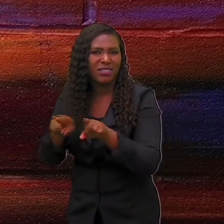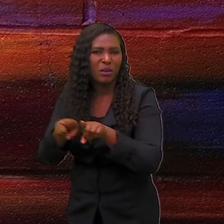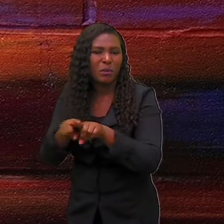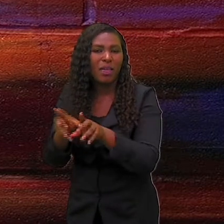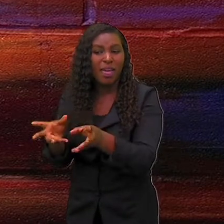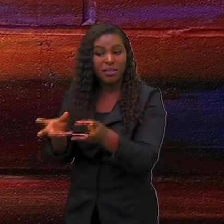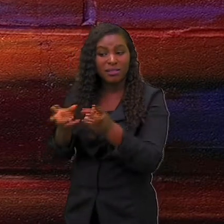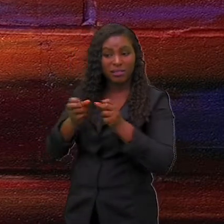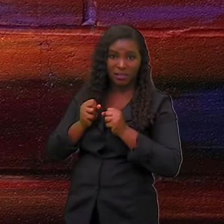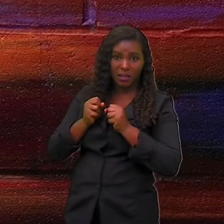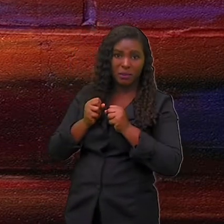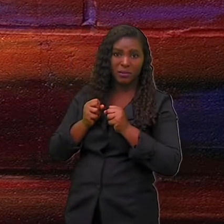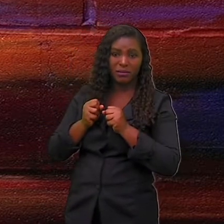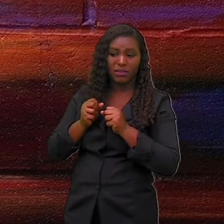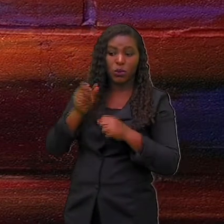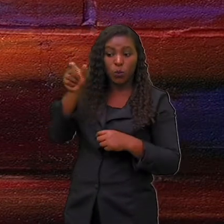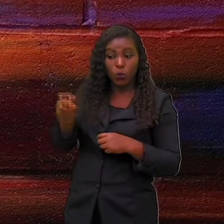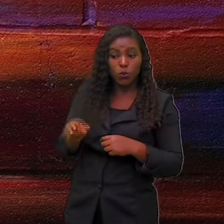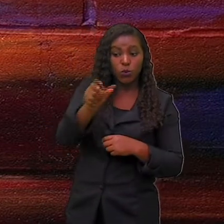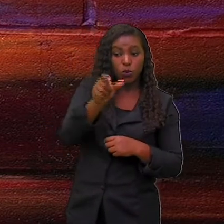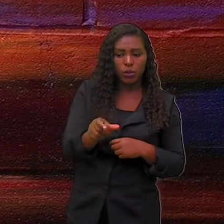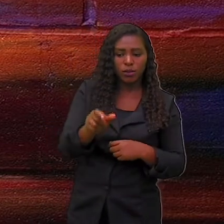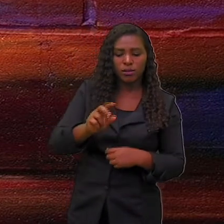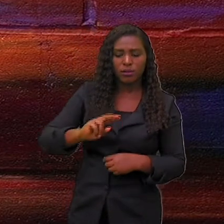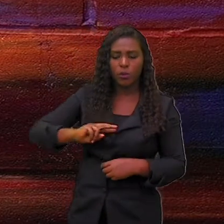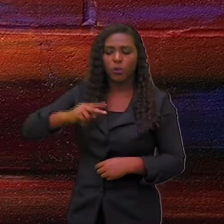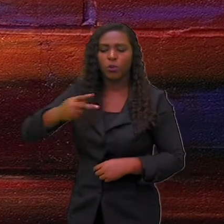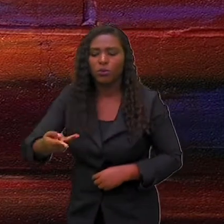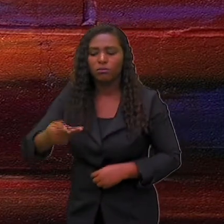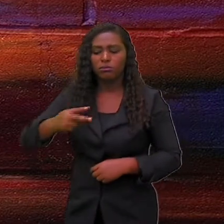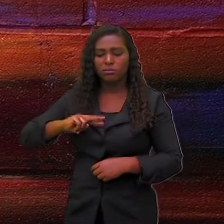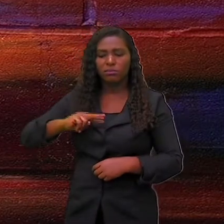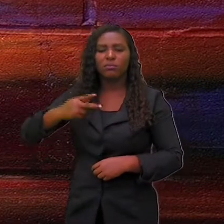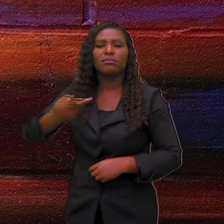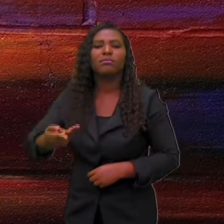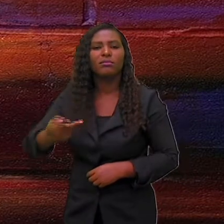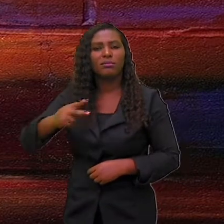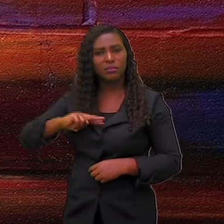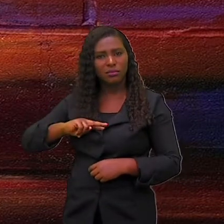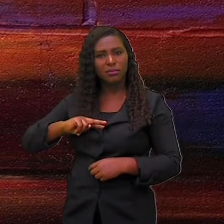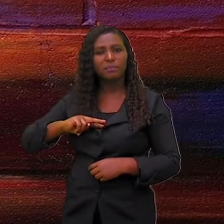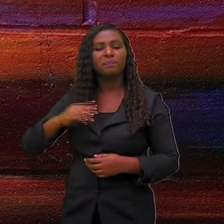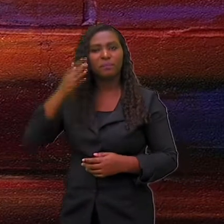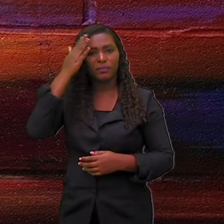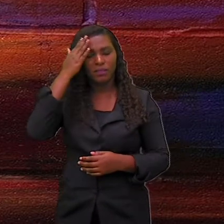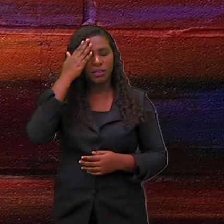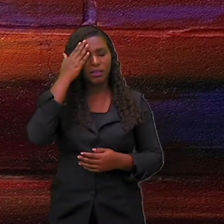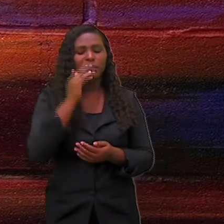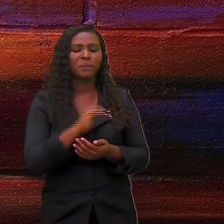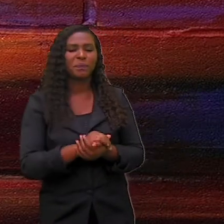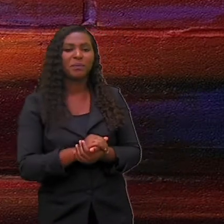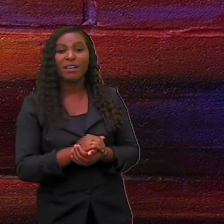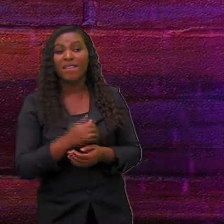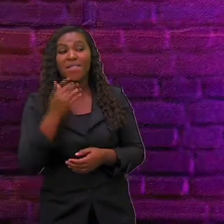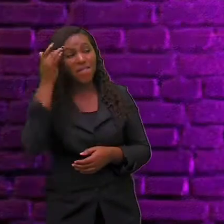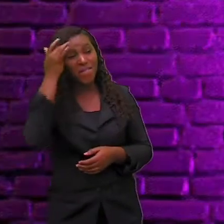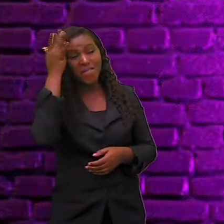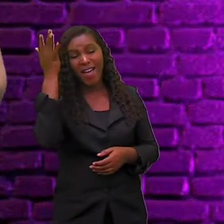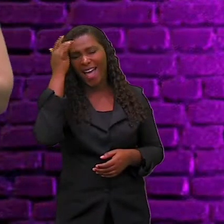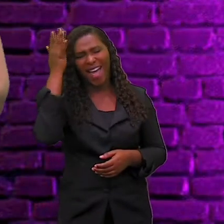essa ação. Muito fácil, não é? Mamão com mel e açúcar, como eu costumo falar pra vocês. Agora,